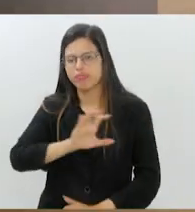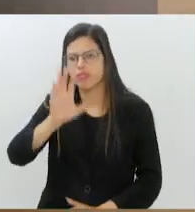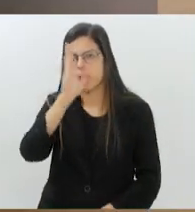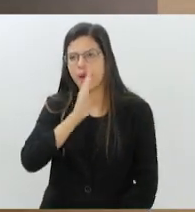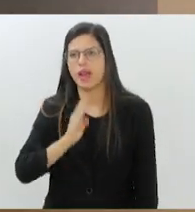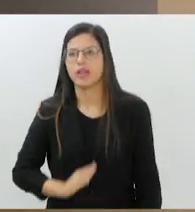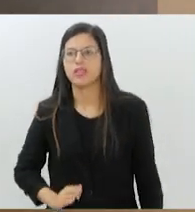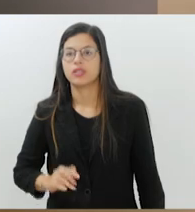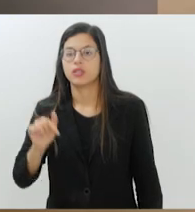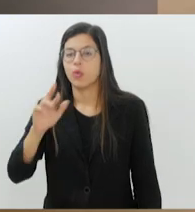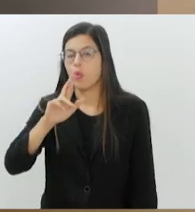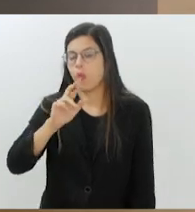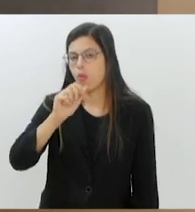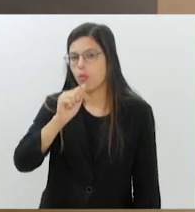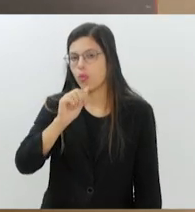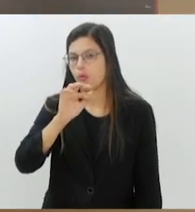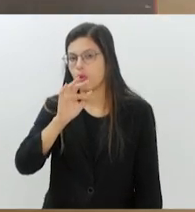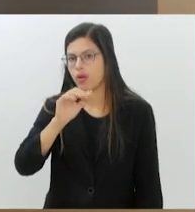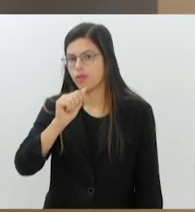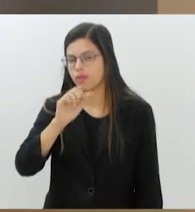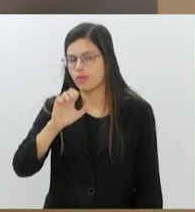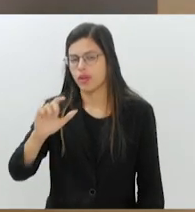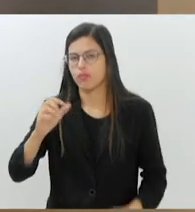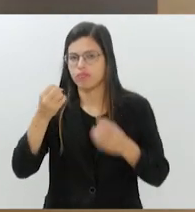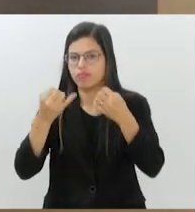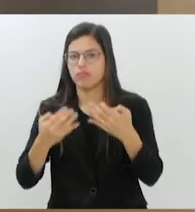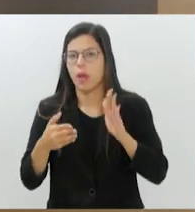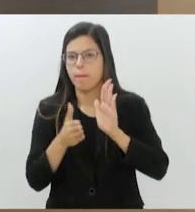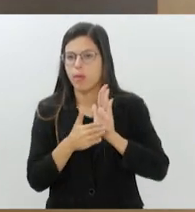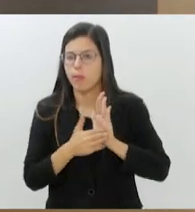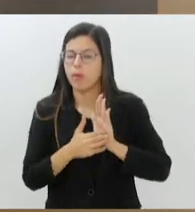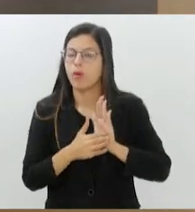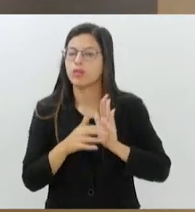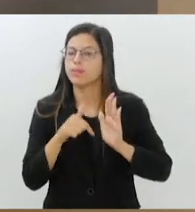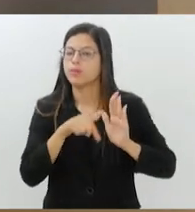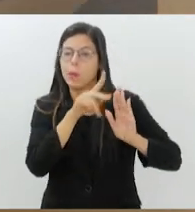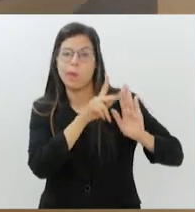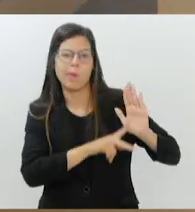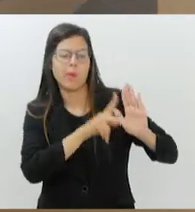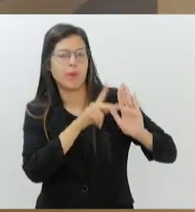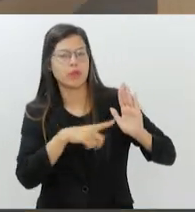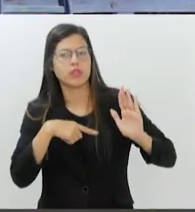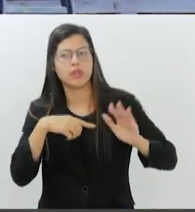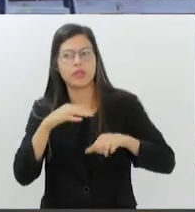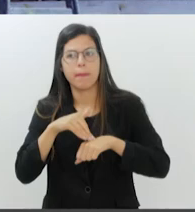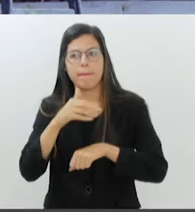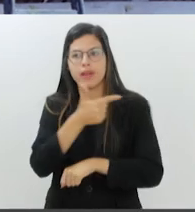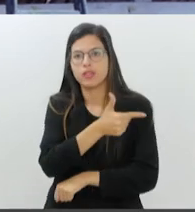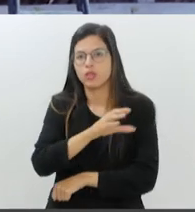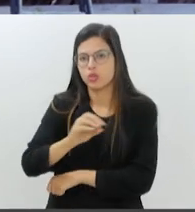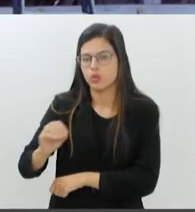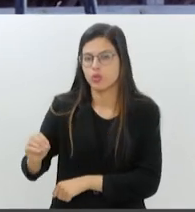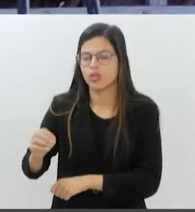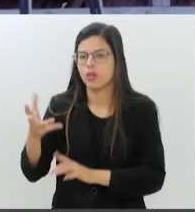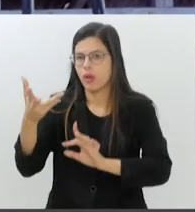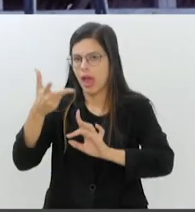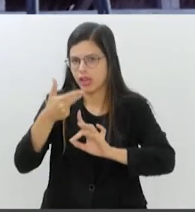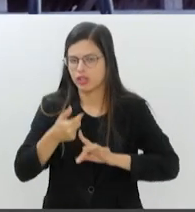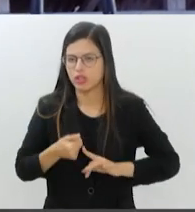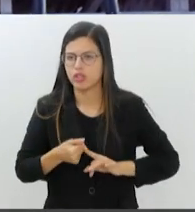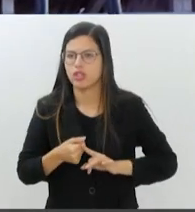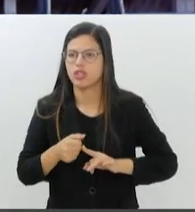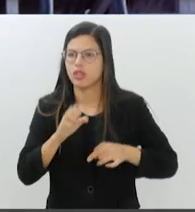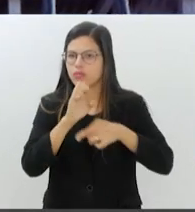Fonseca explica a proposta da exposição. É um projeto que traz mais de 200 artistas de todo o Estado brasileiro.